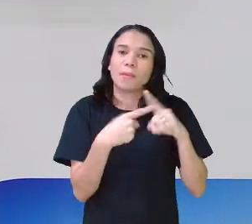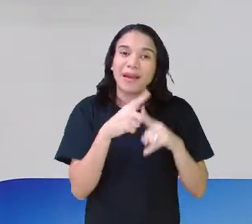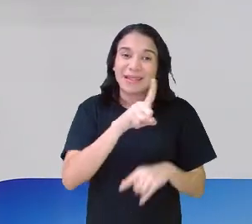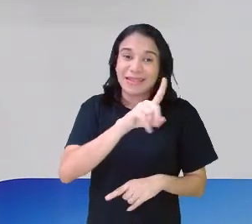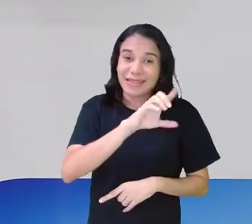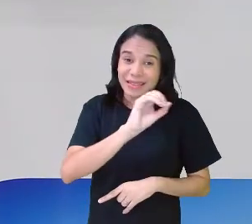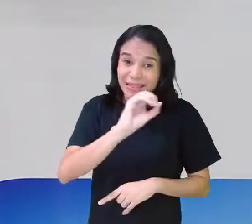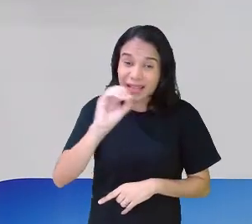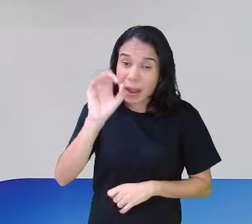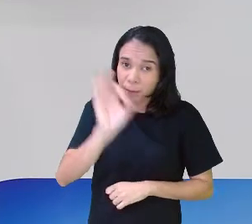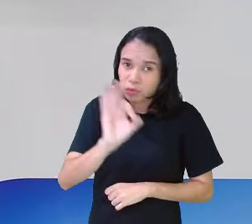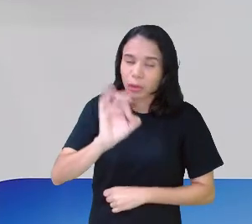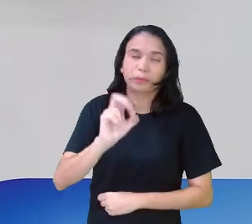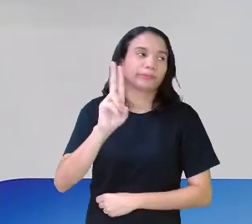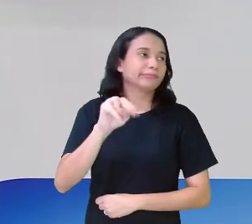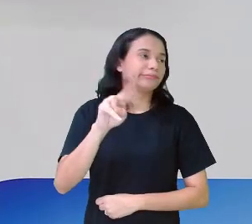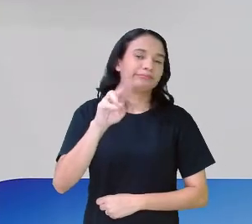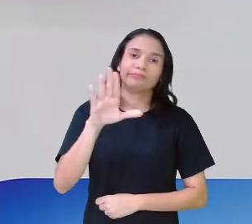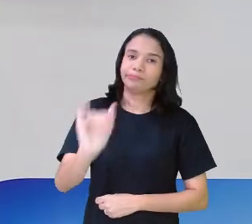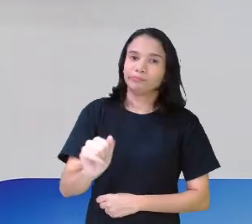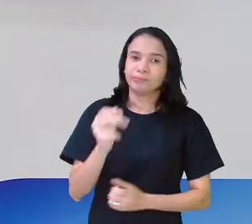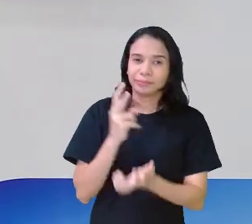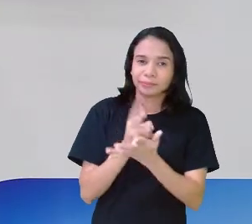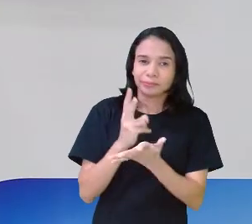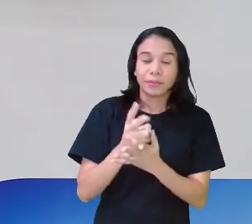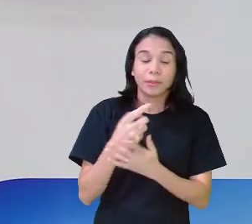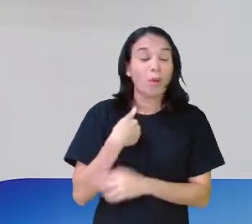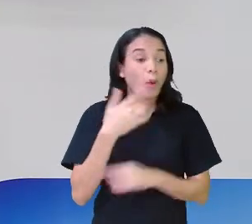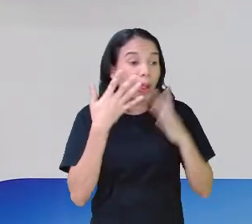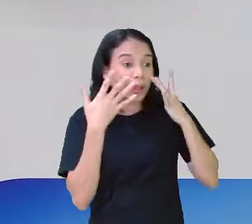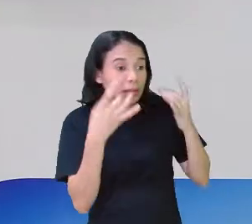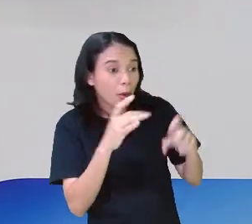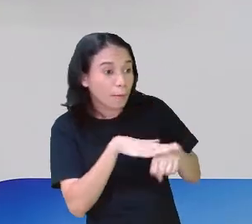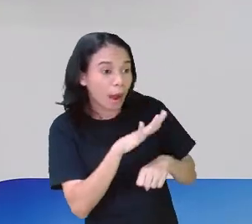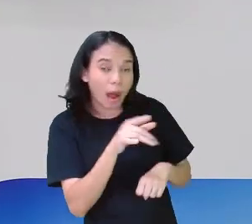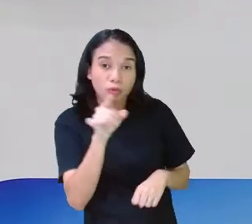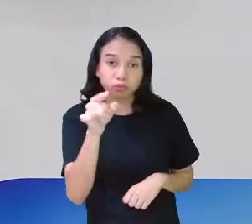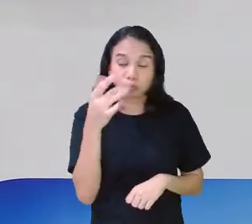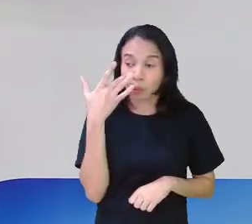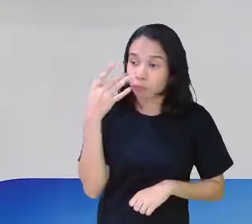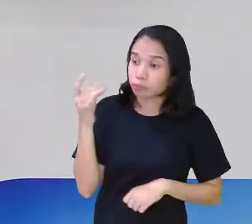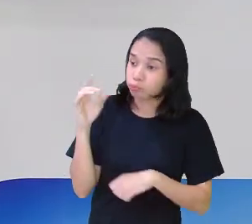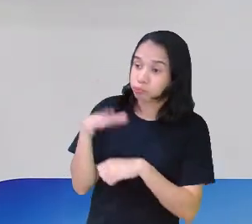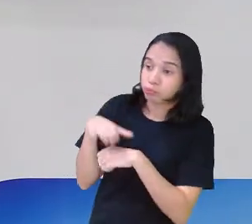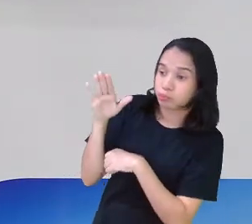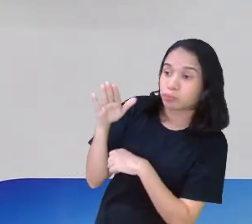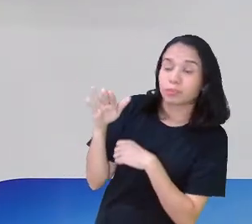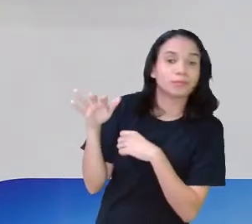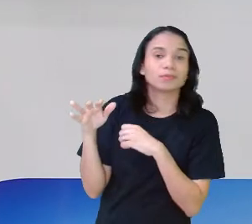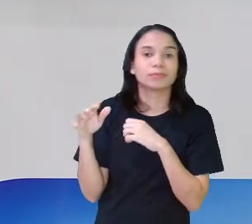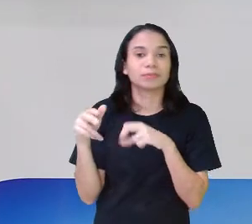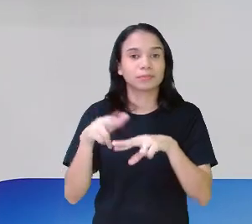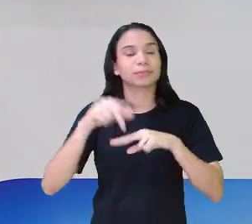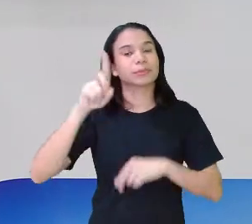% igual, jamais, Porque sempre alguma coisa vai me chamar a atenção a mais, outra coisa vai chamar a sua atenção. Então, é importante saber